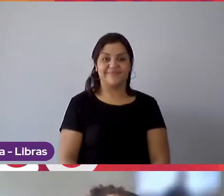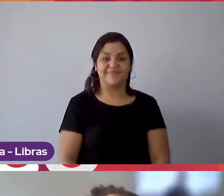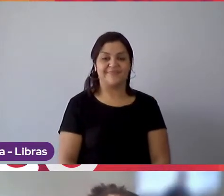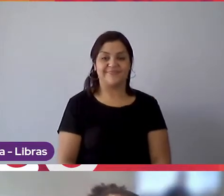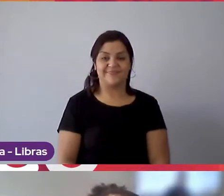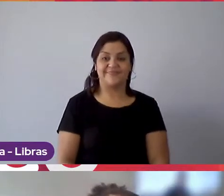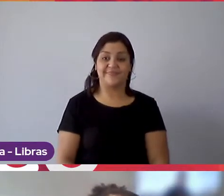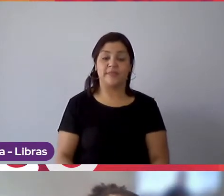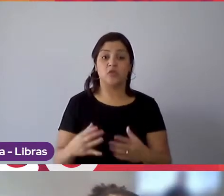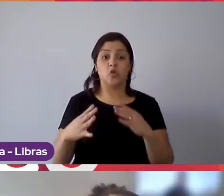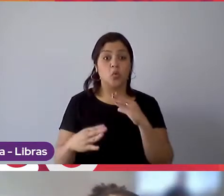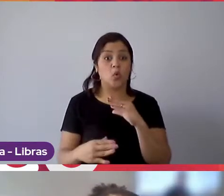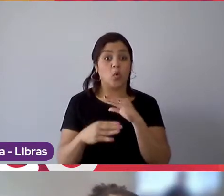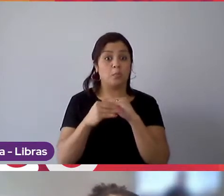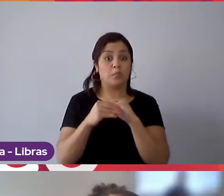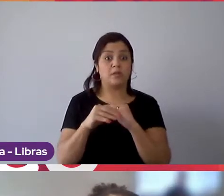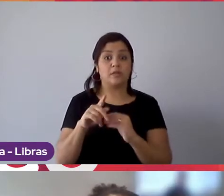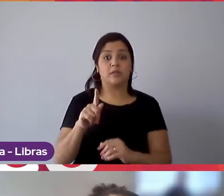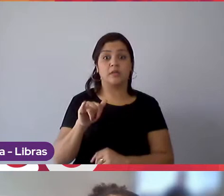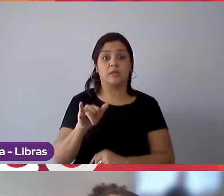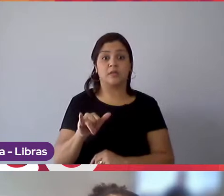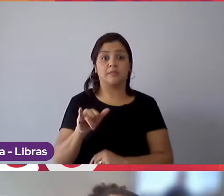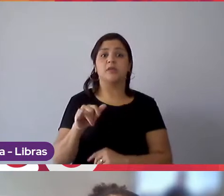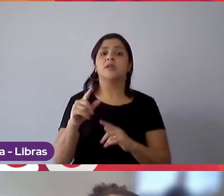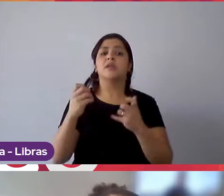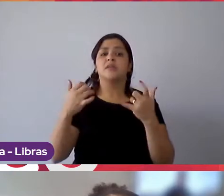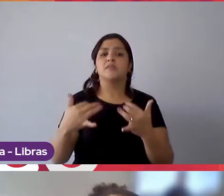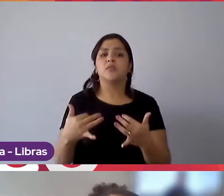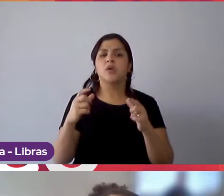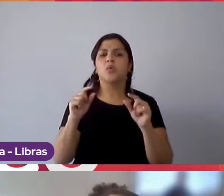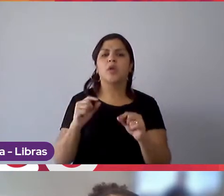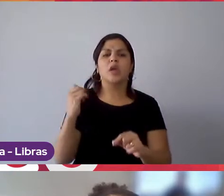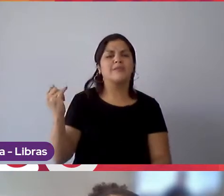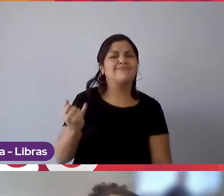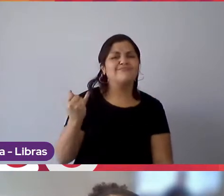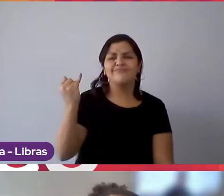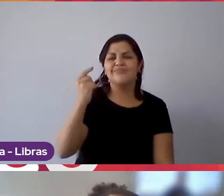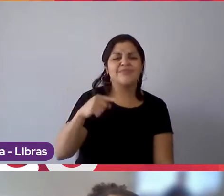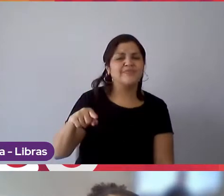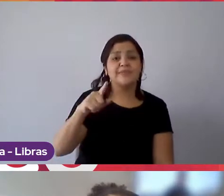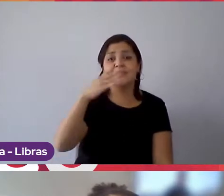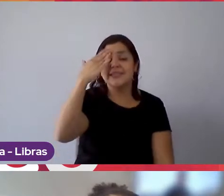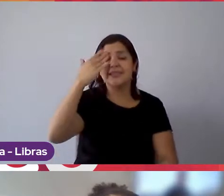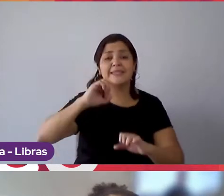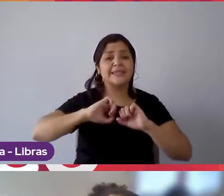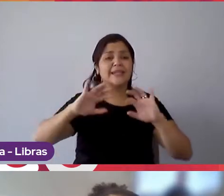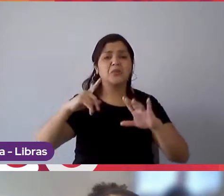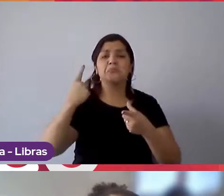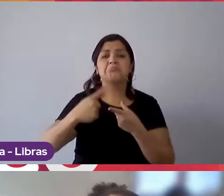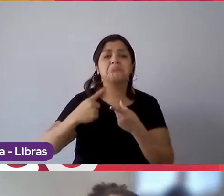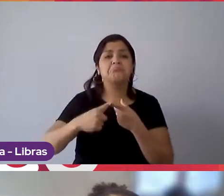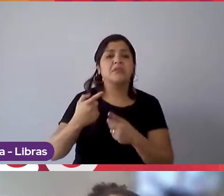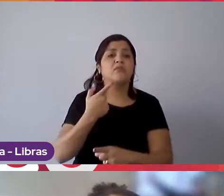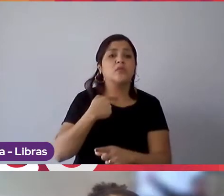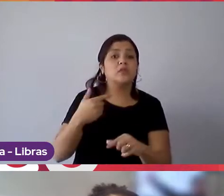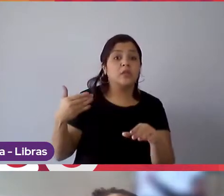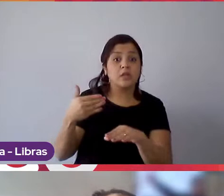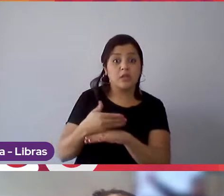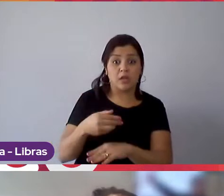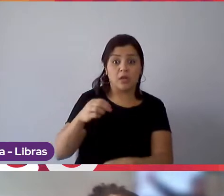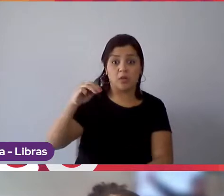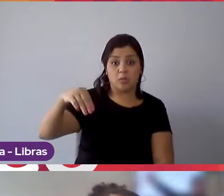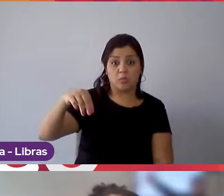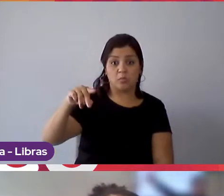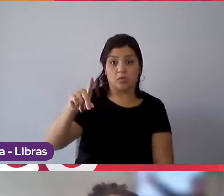Completando a Gabi, pessoal, é muito importante vocês entenderem o porquê vocês querem estar na mão delícia, é uma dica muito